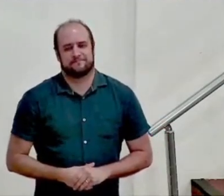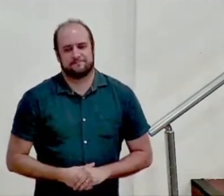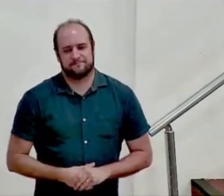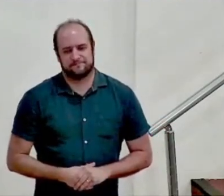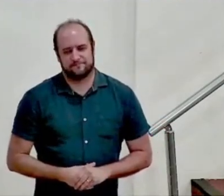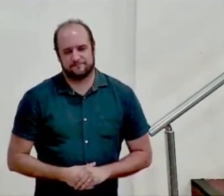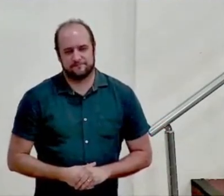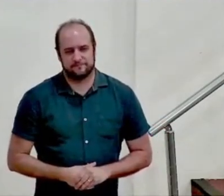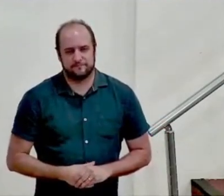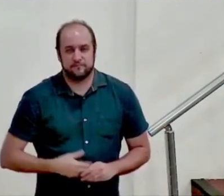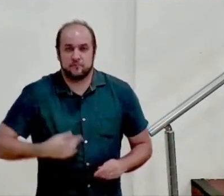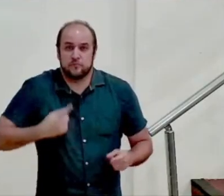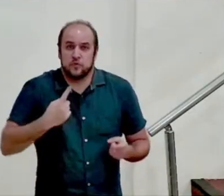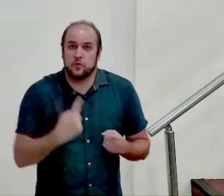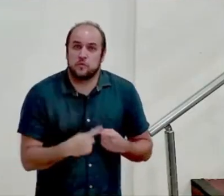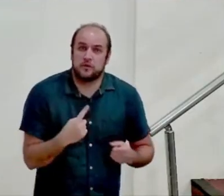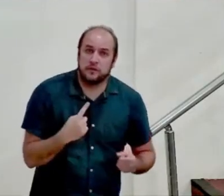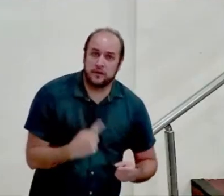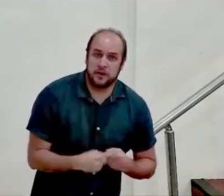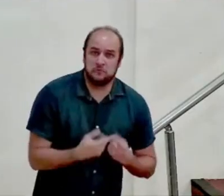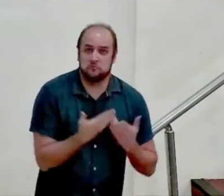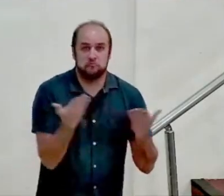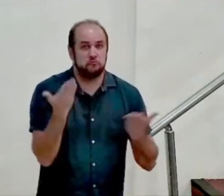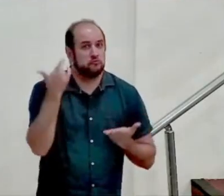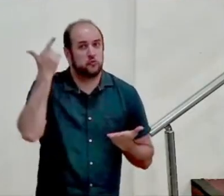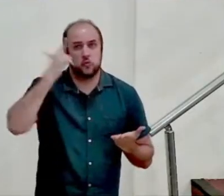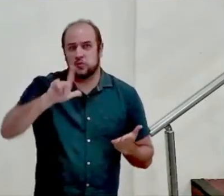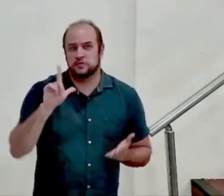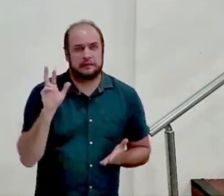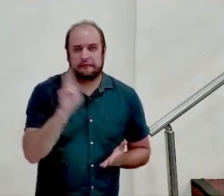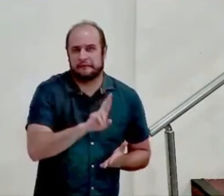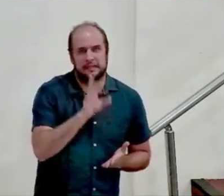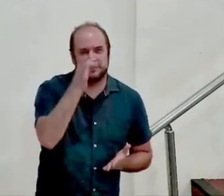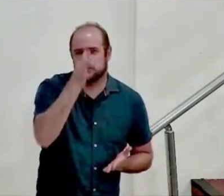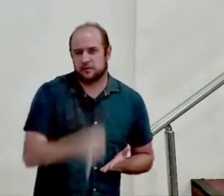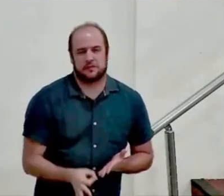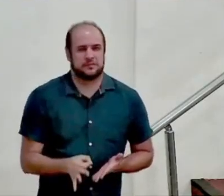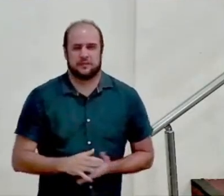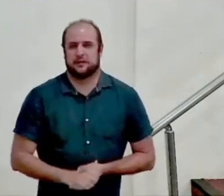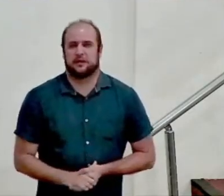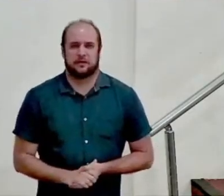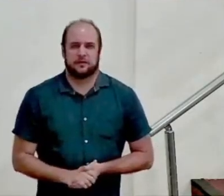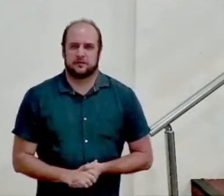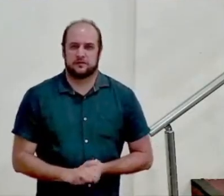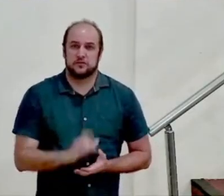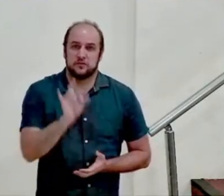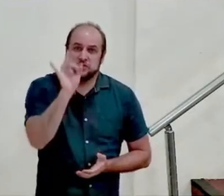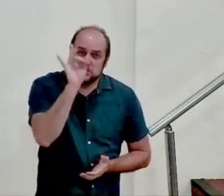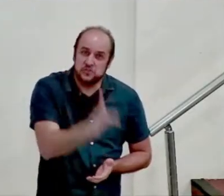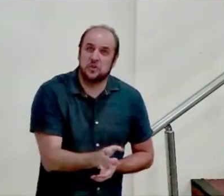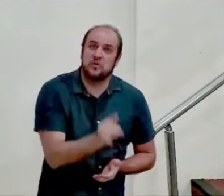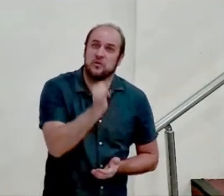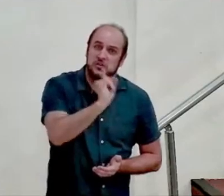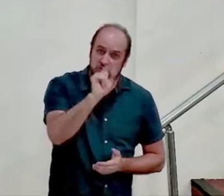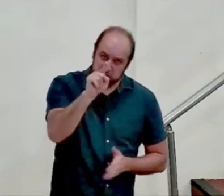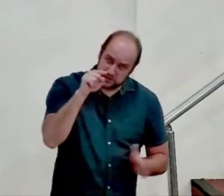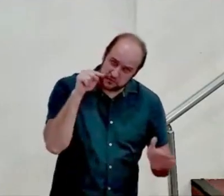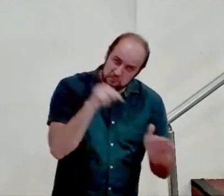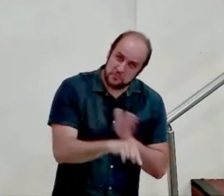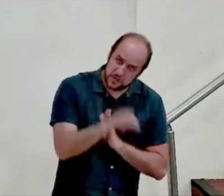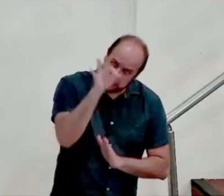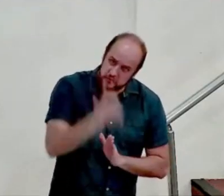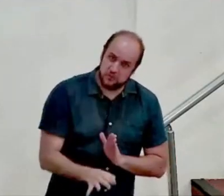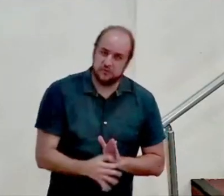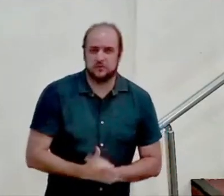Porque você não consegue as respostas certas a menos que você tenha as perguntas certas.